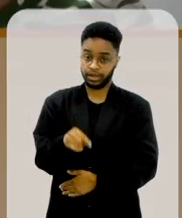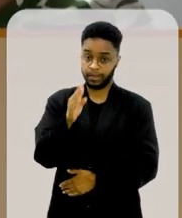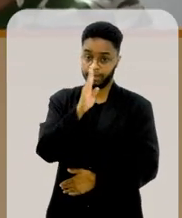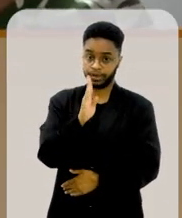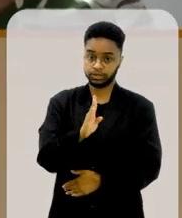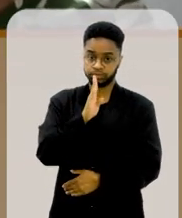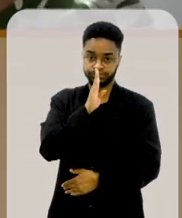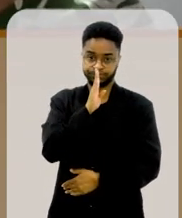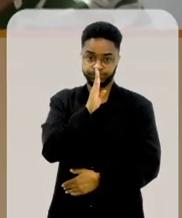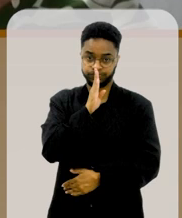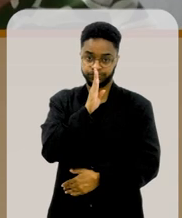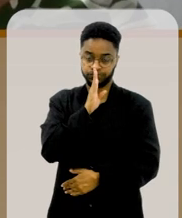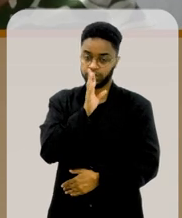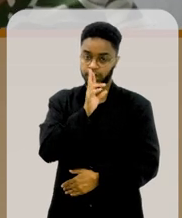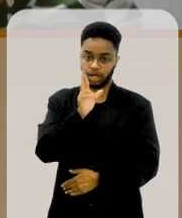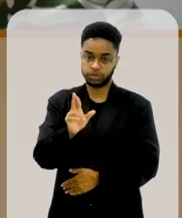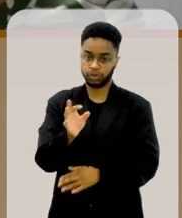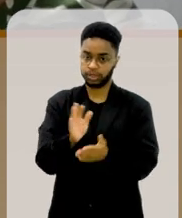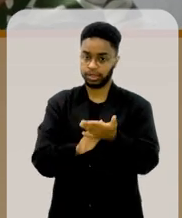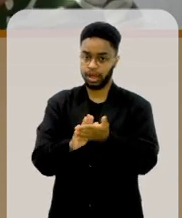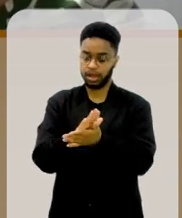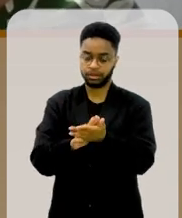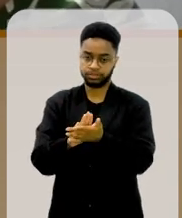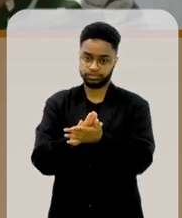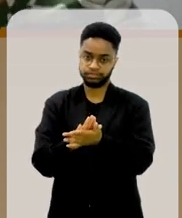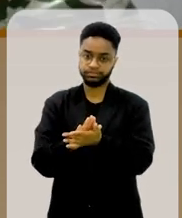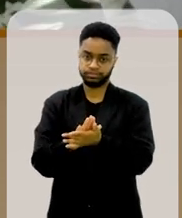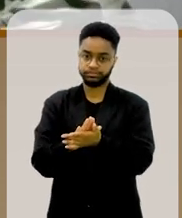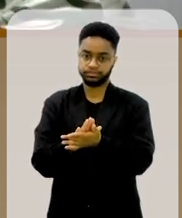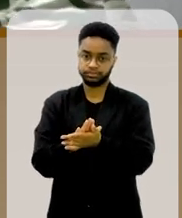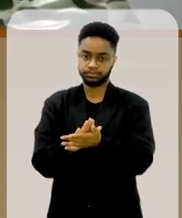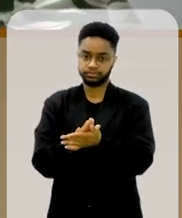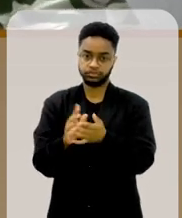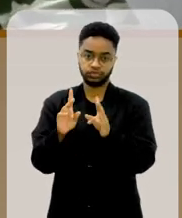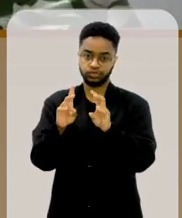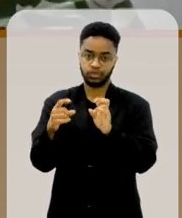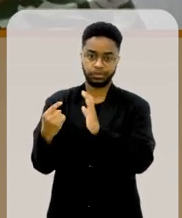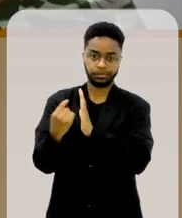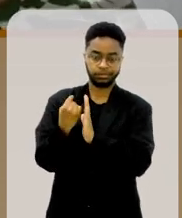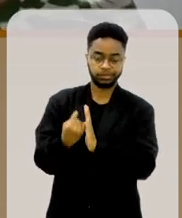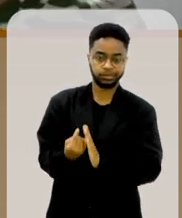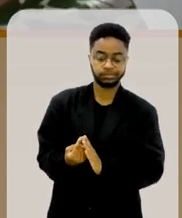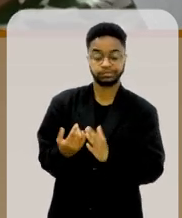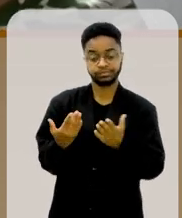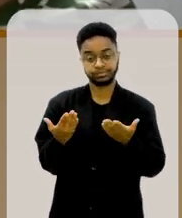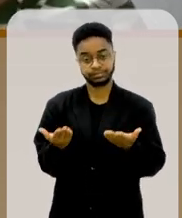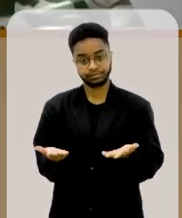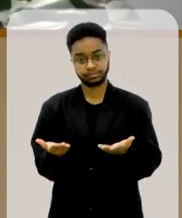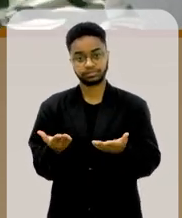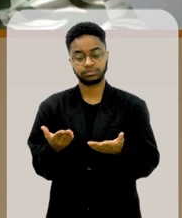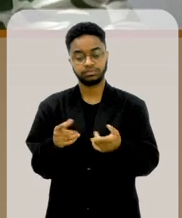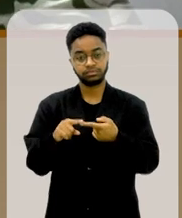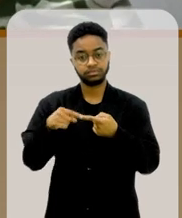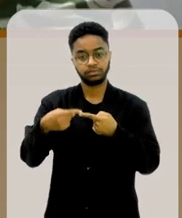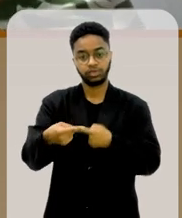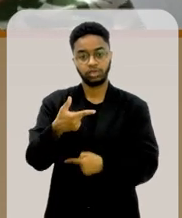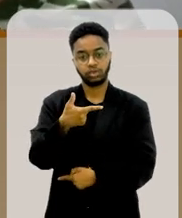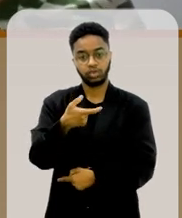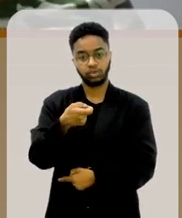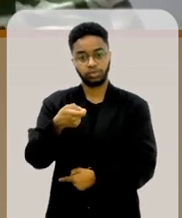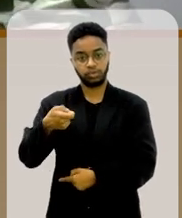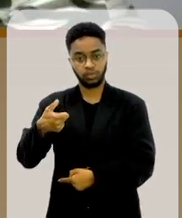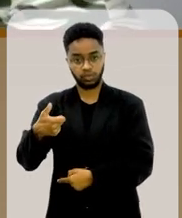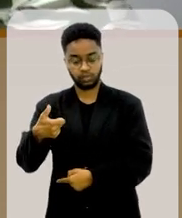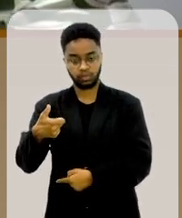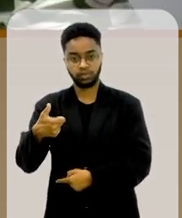Brasil foi silencioso em relação a esses questionamentos. Então, em 2001,